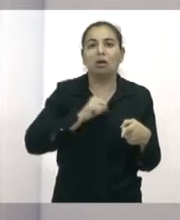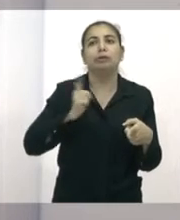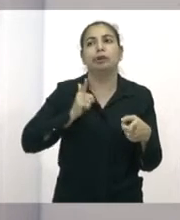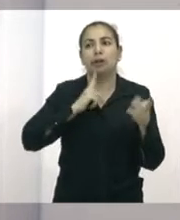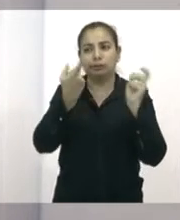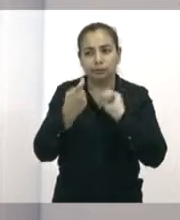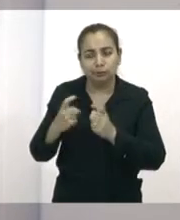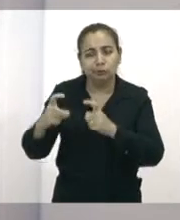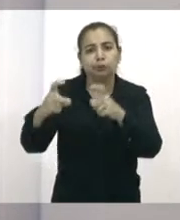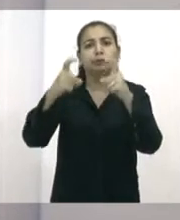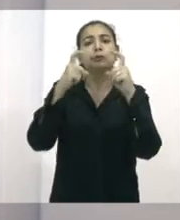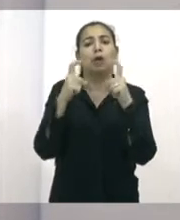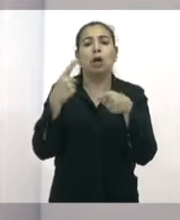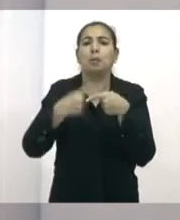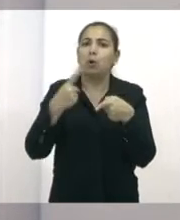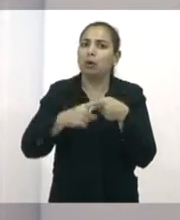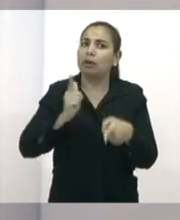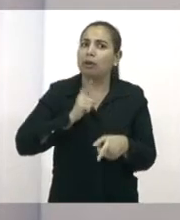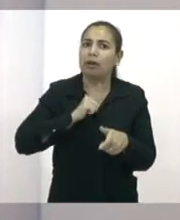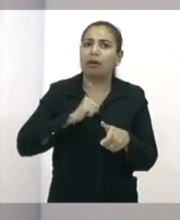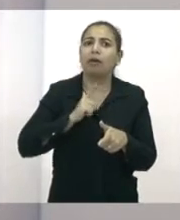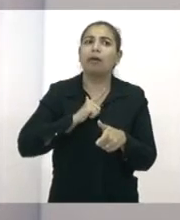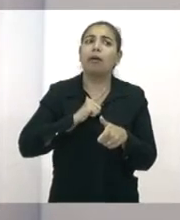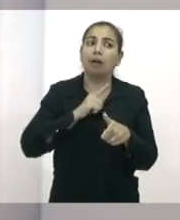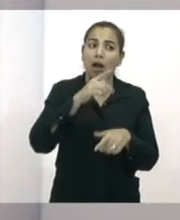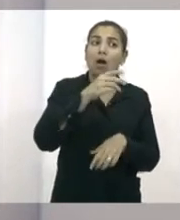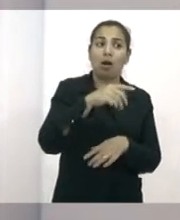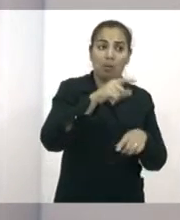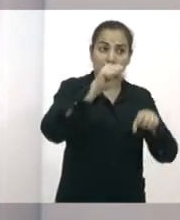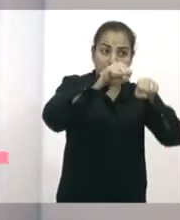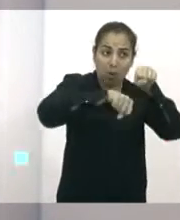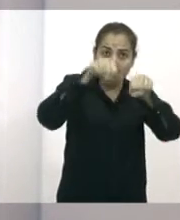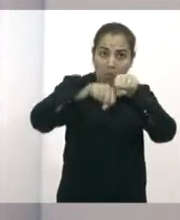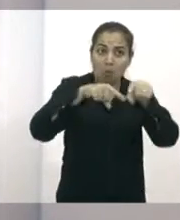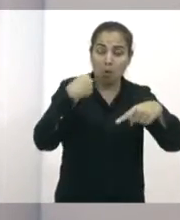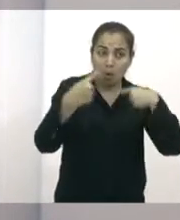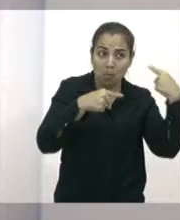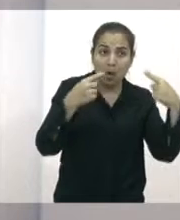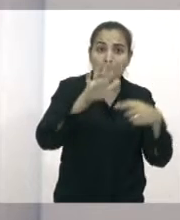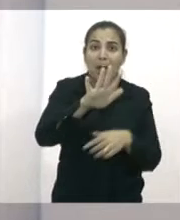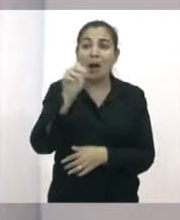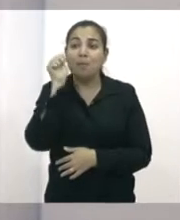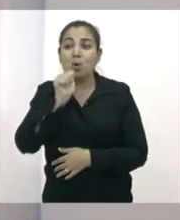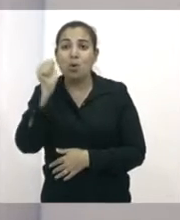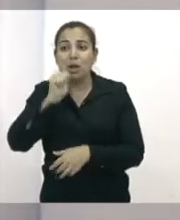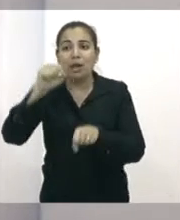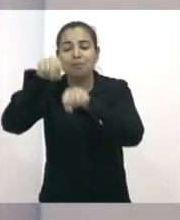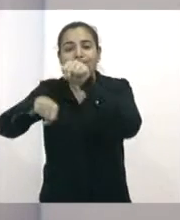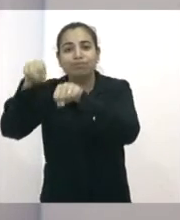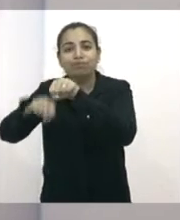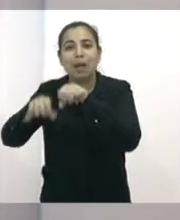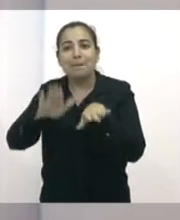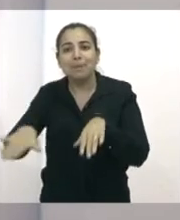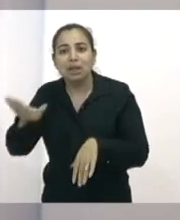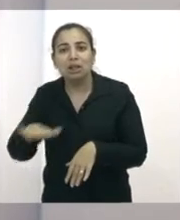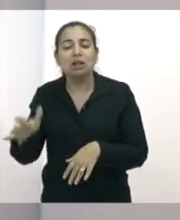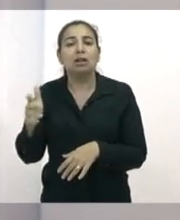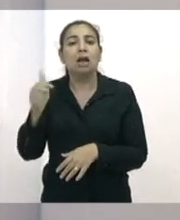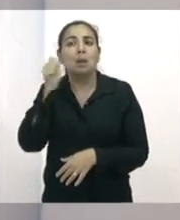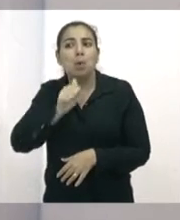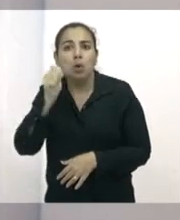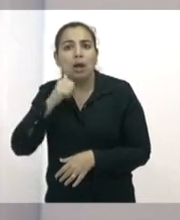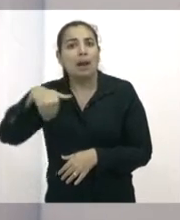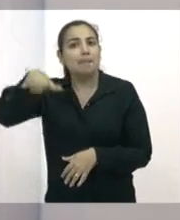isso. O número de homicídios reduzido, de um modo geral, mais o assassinato de mulheres e meninas crescendo.